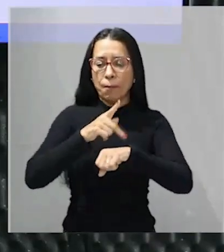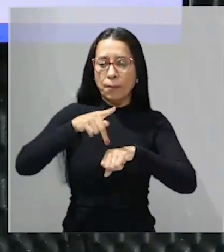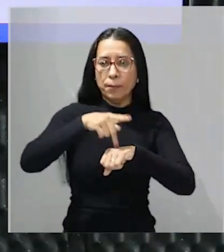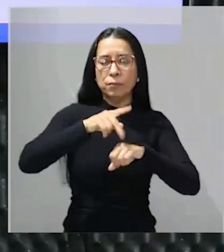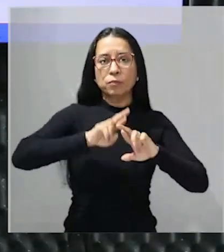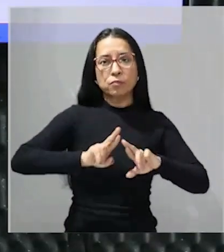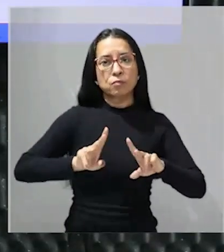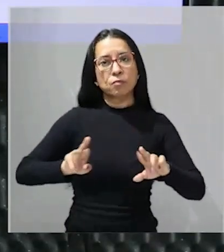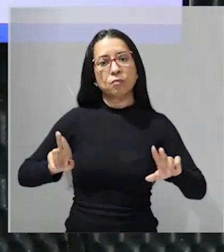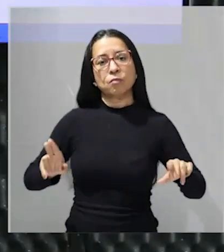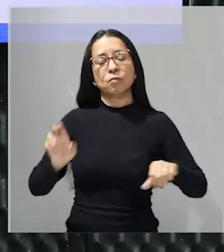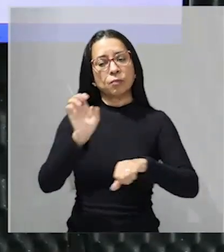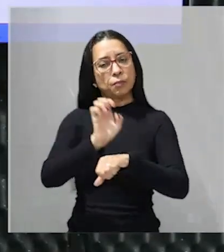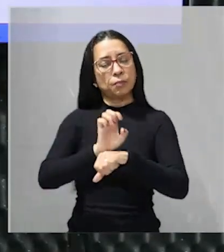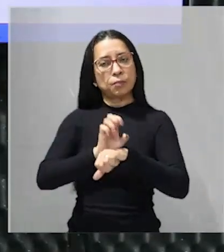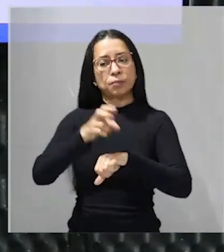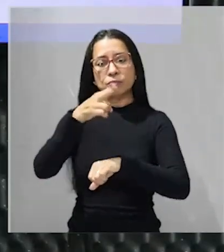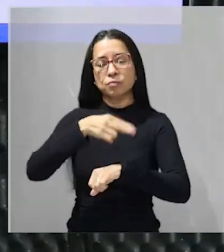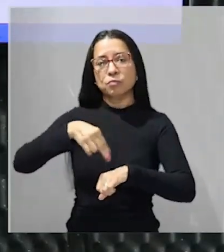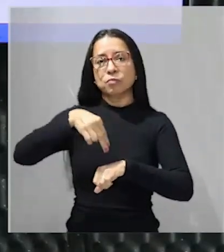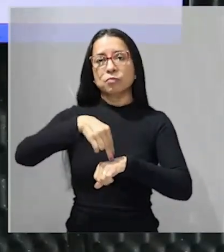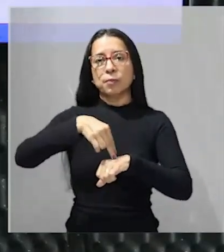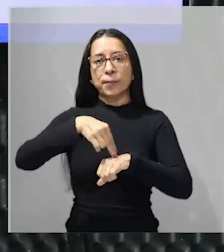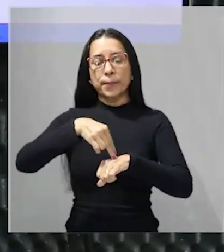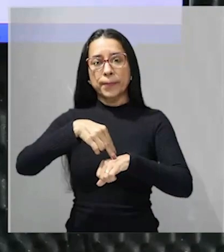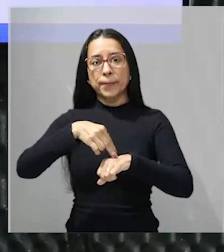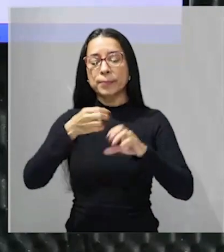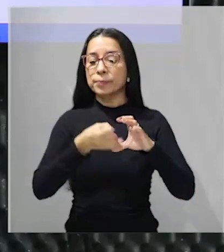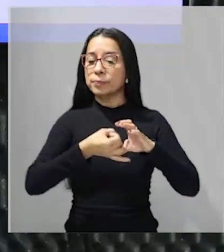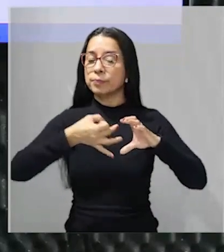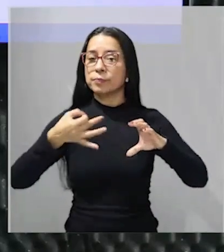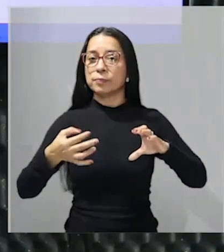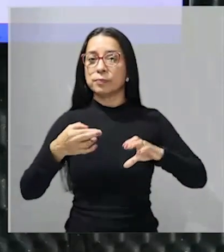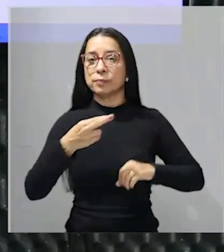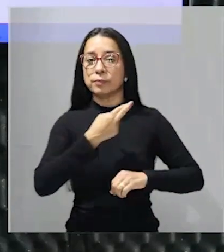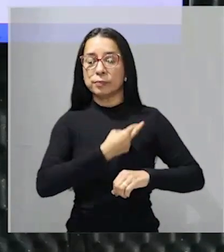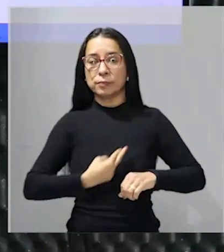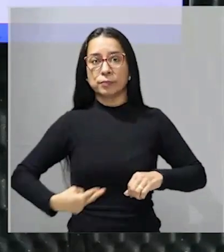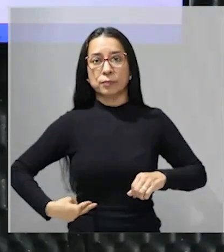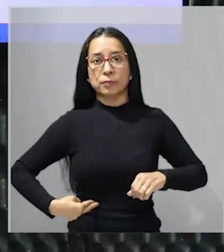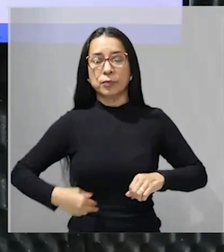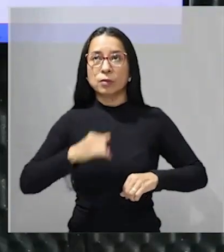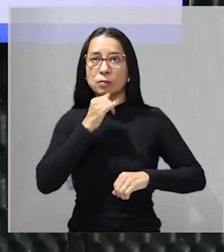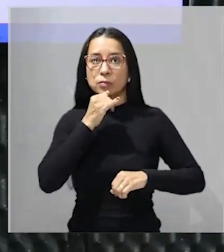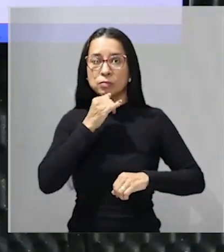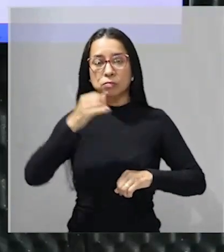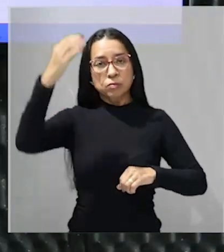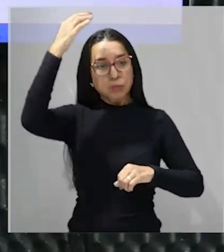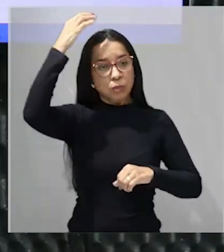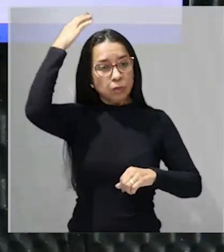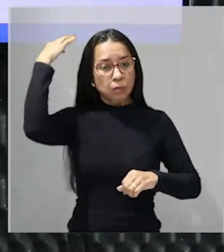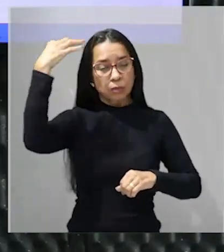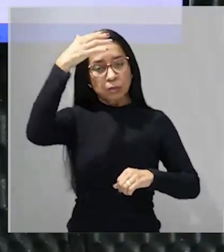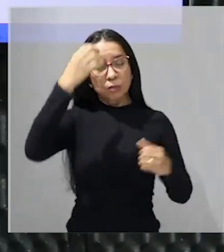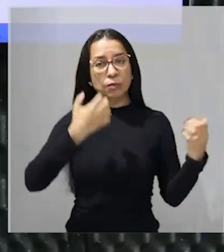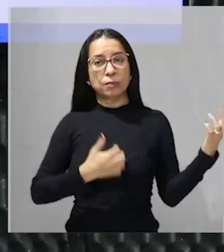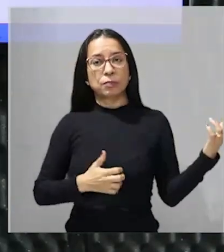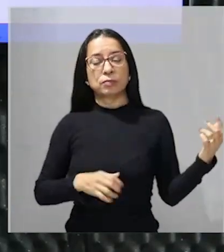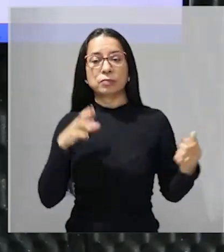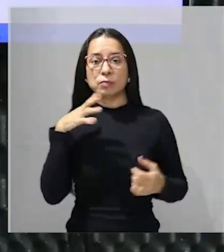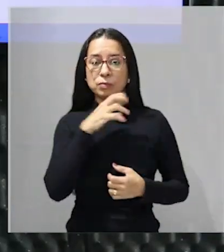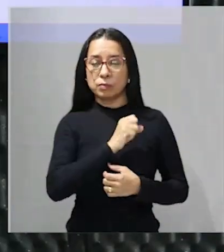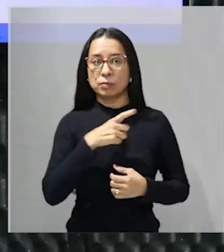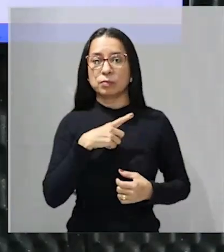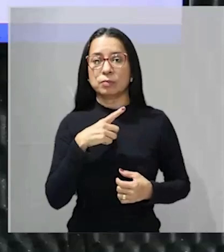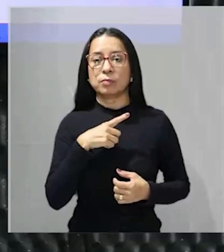estados nacionais com características republicanas nós temos o caso ali do México que rapidamente vai ter uma